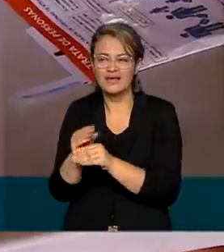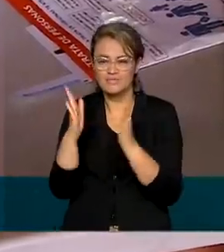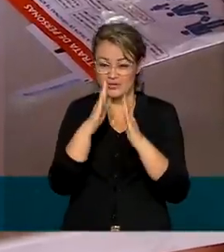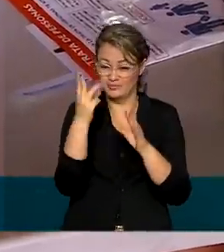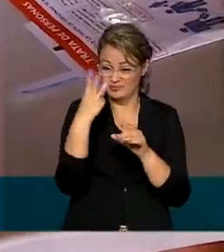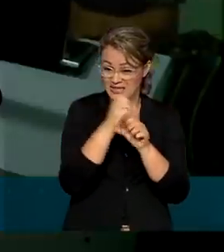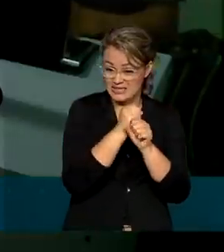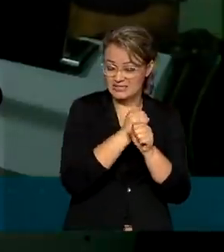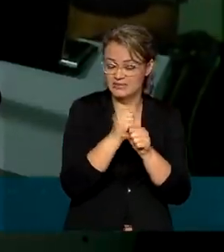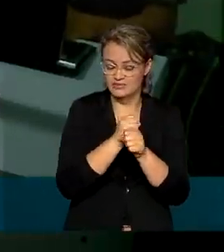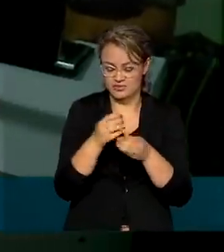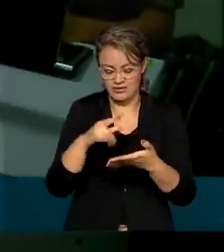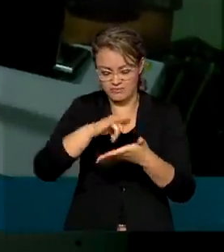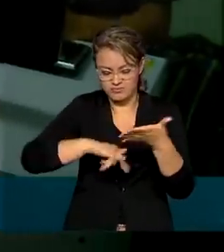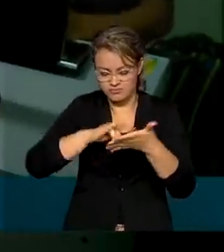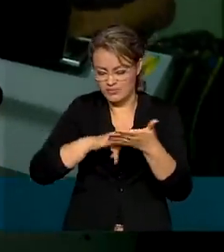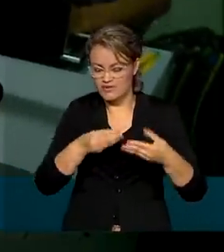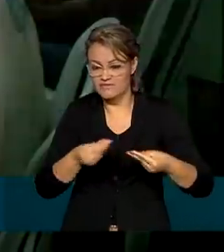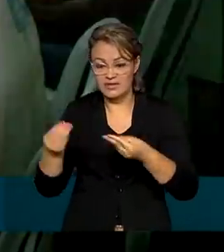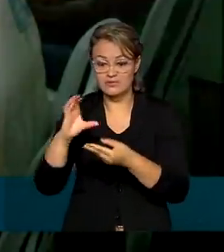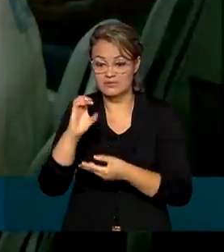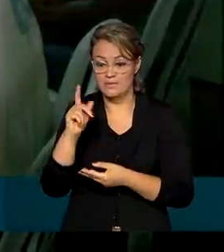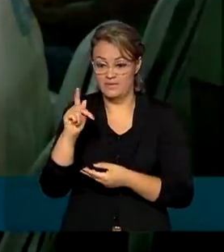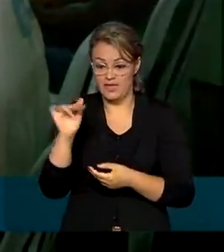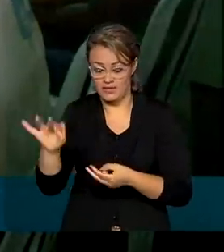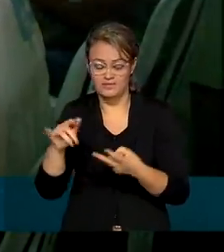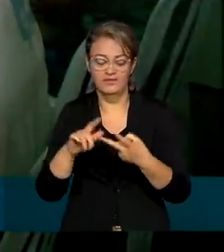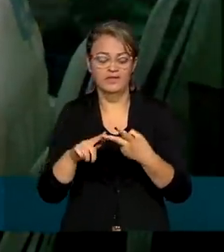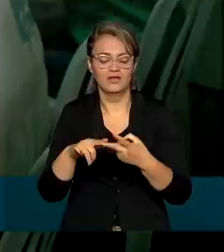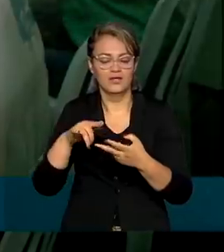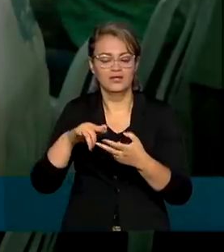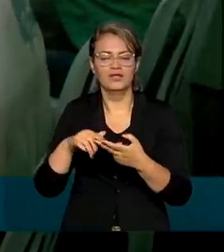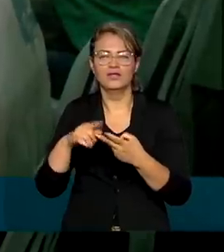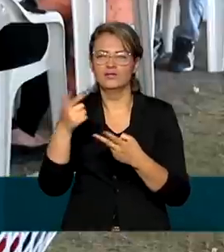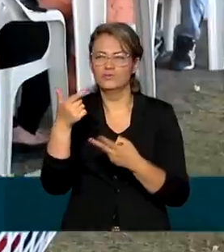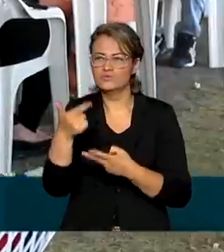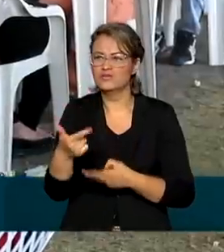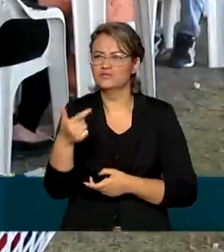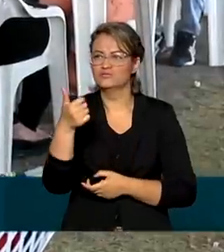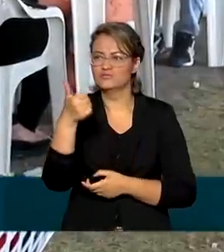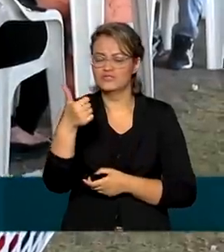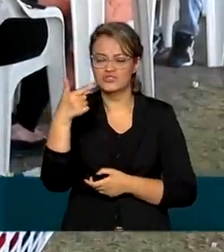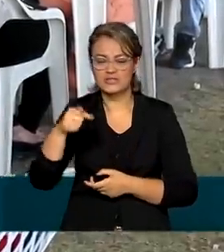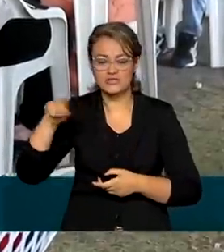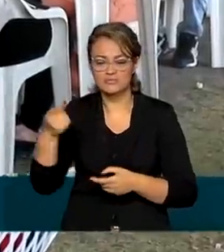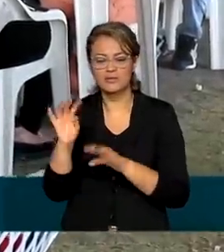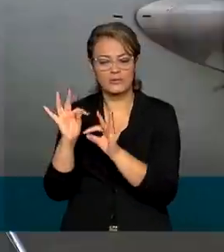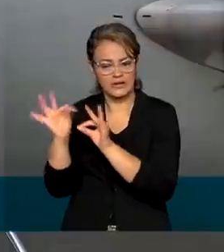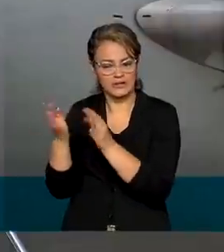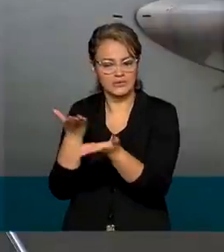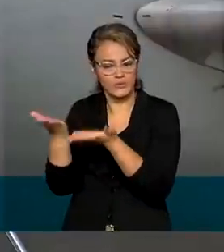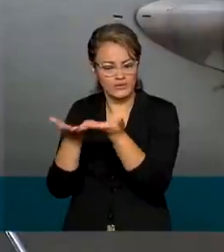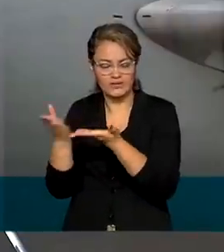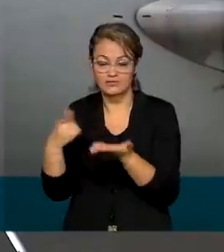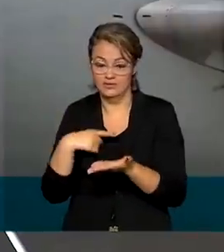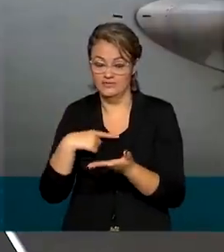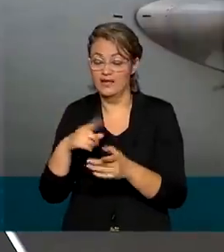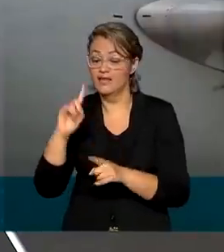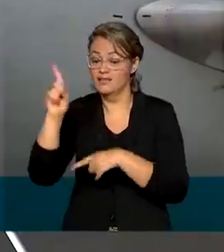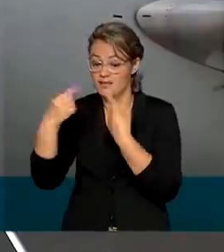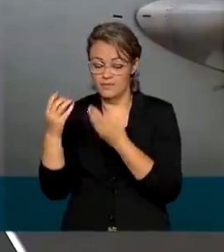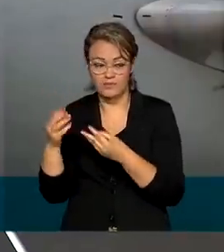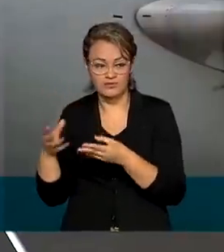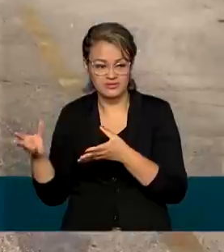mais de 255 mil CPFs e realizados cerca de 217 mil atendimentos. Depois, são